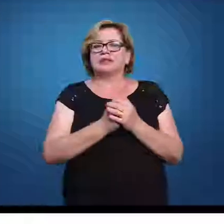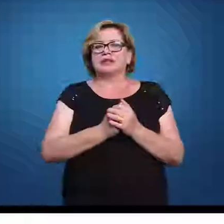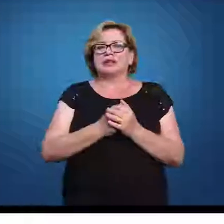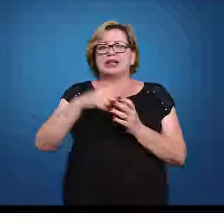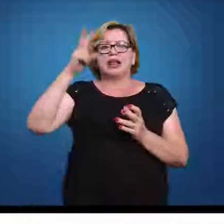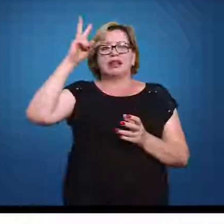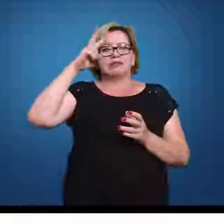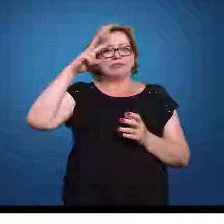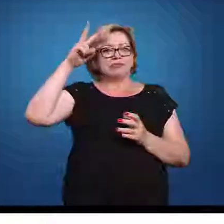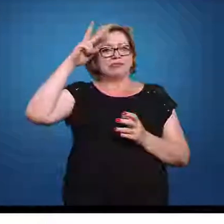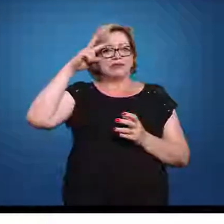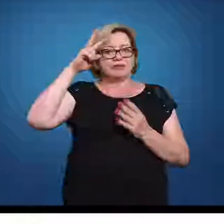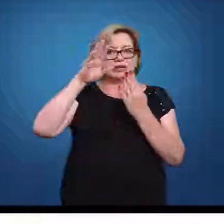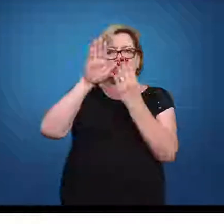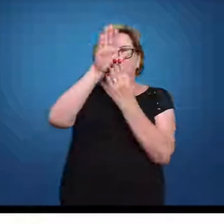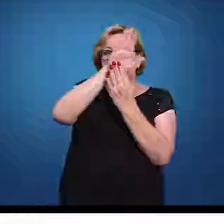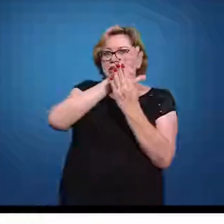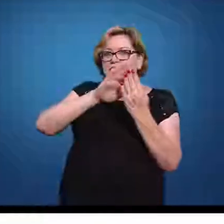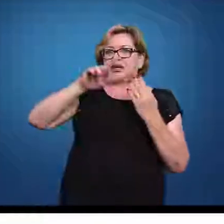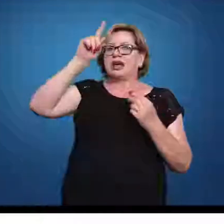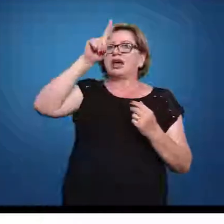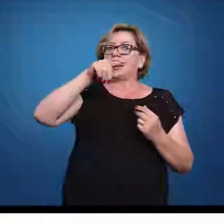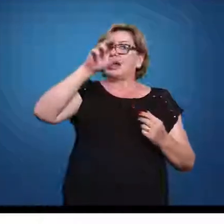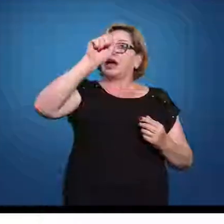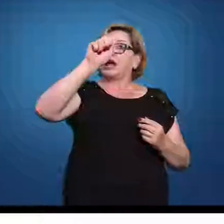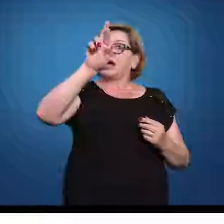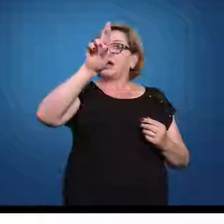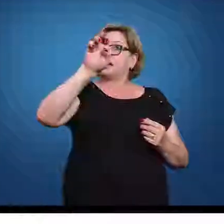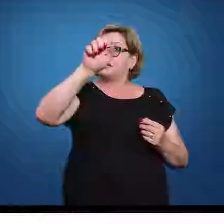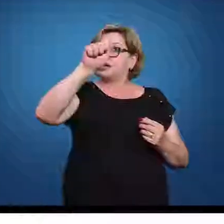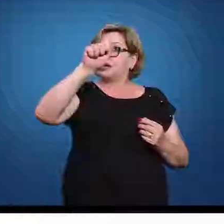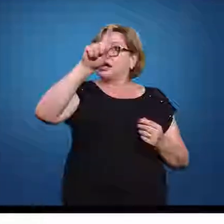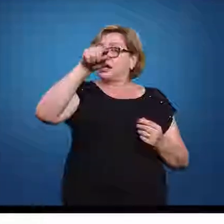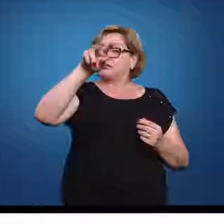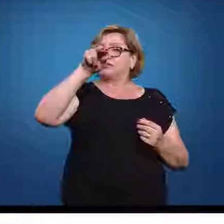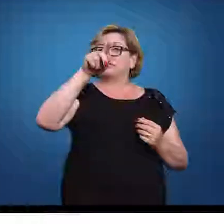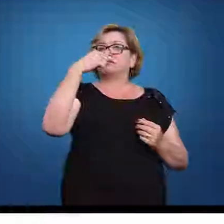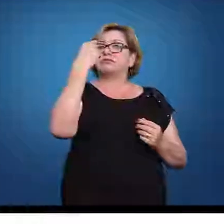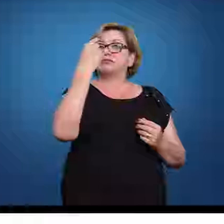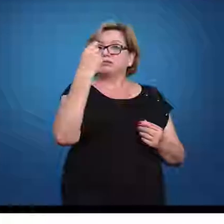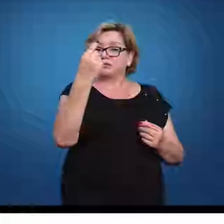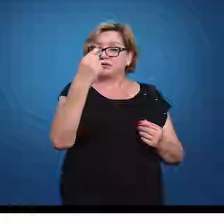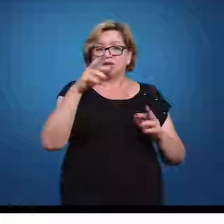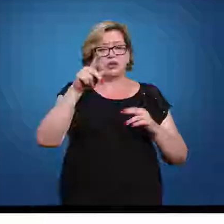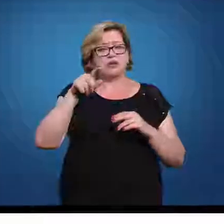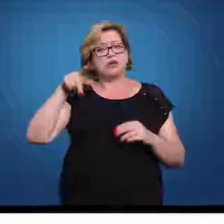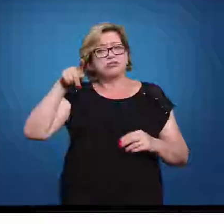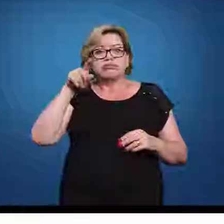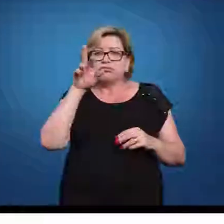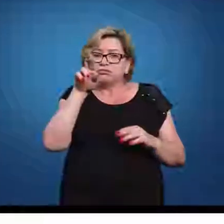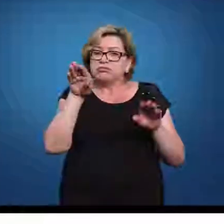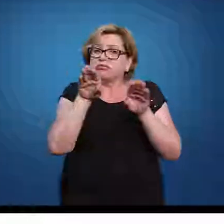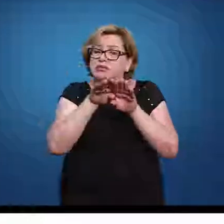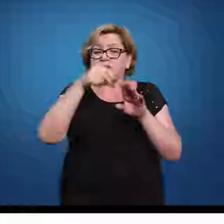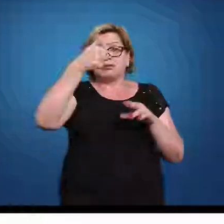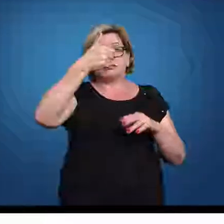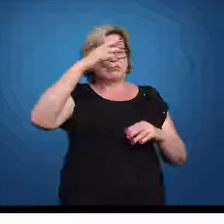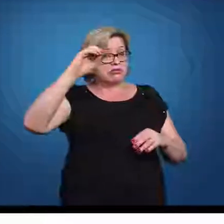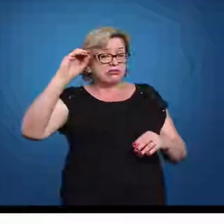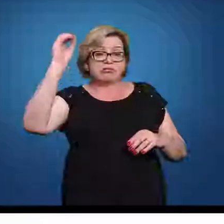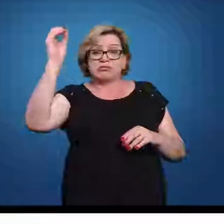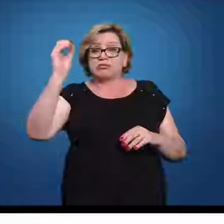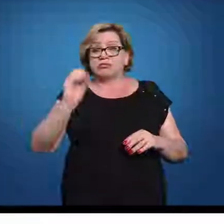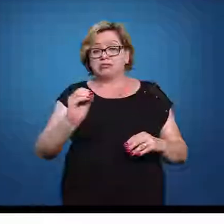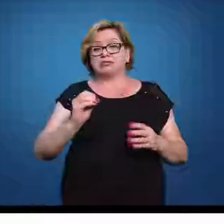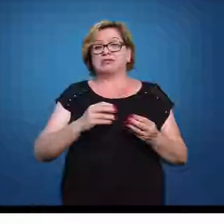Lembra que a gente falou que a nossa área total da curva ela equivale a um com uma probabilidade total de alguma coisa que também equivale a um.